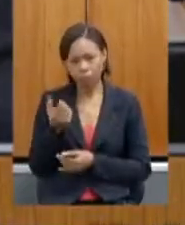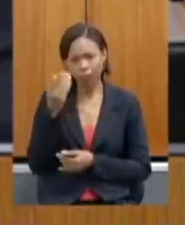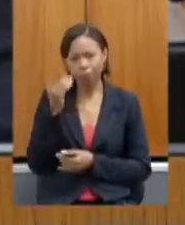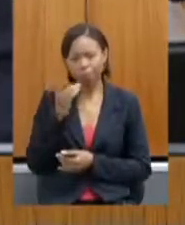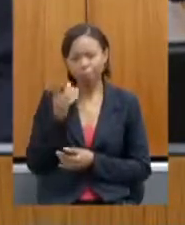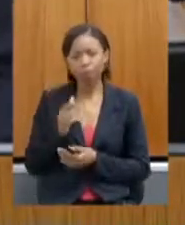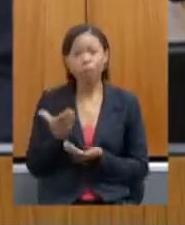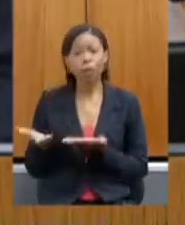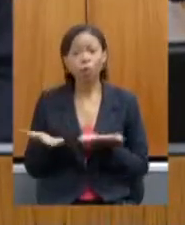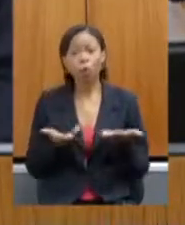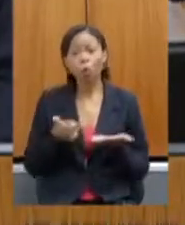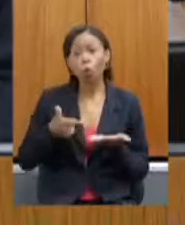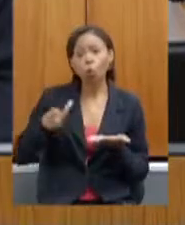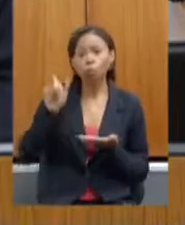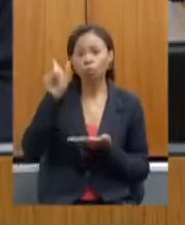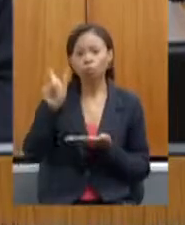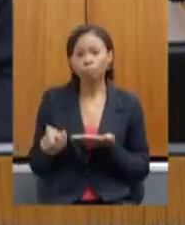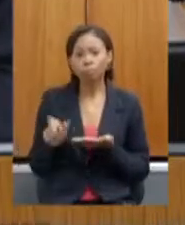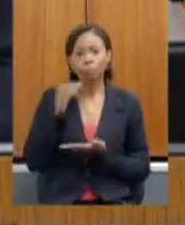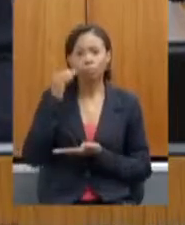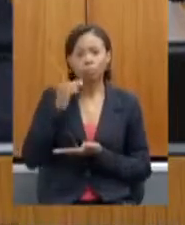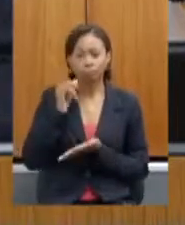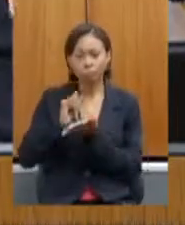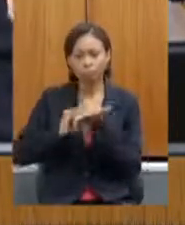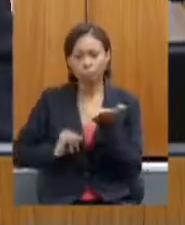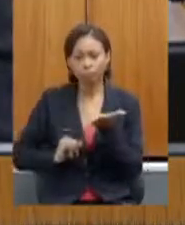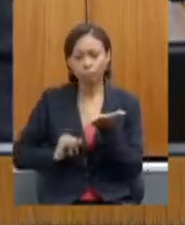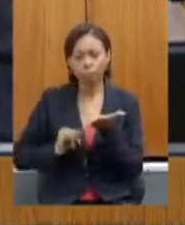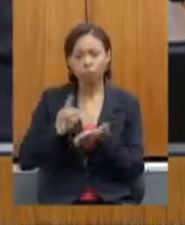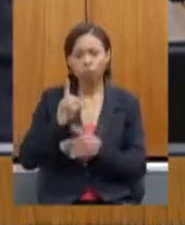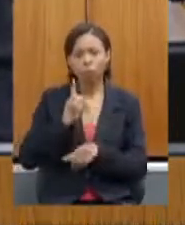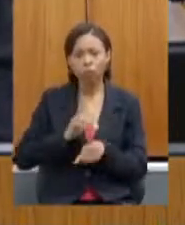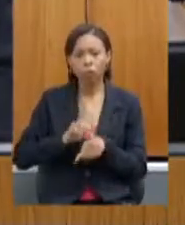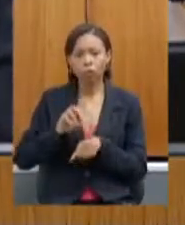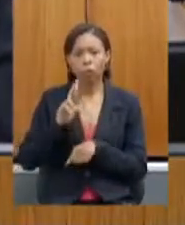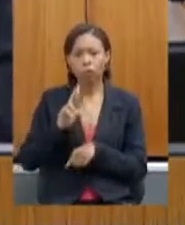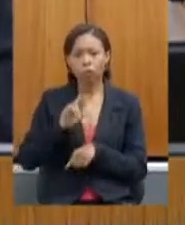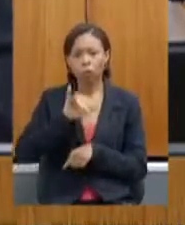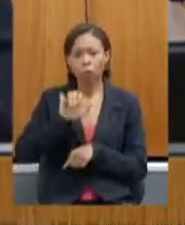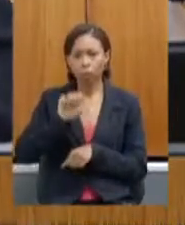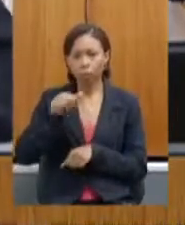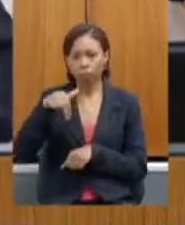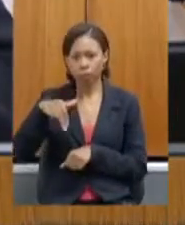ao próximo deputado inscrito, deputado doutor Jean Freire.